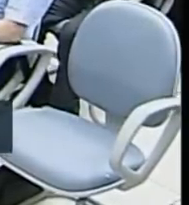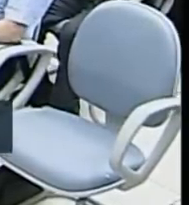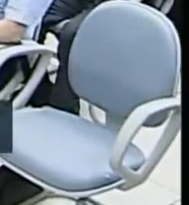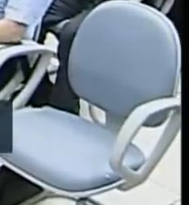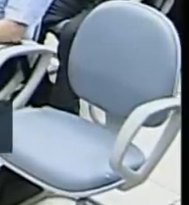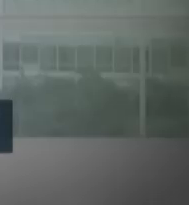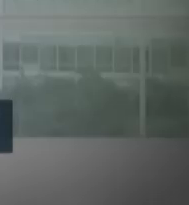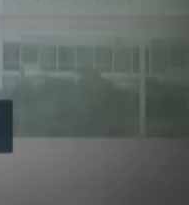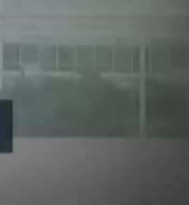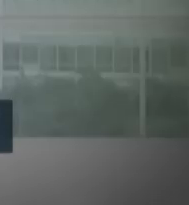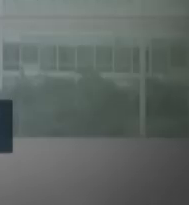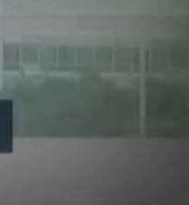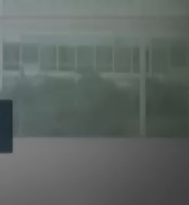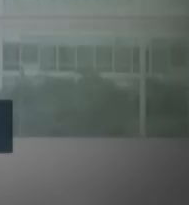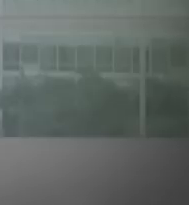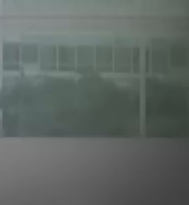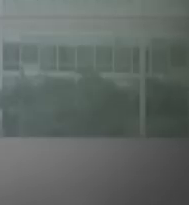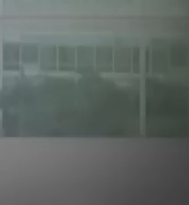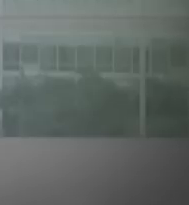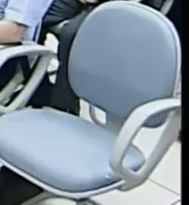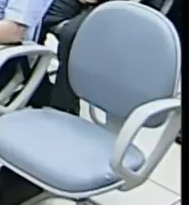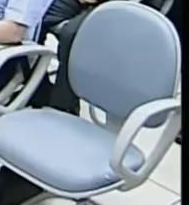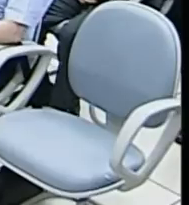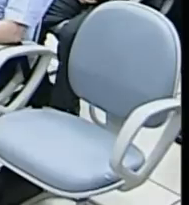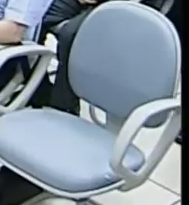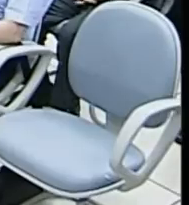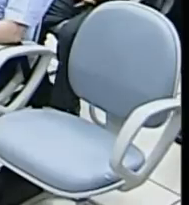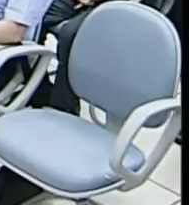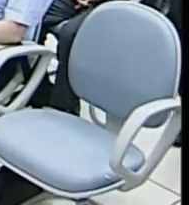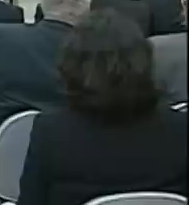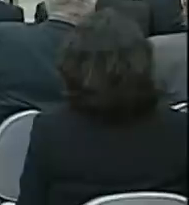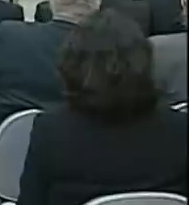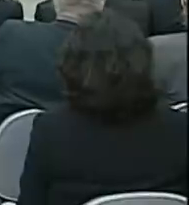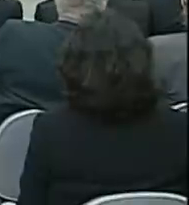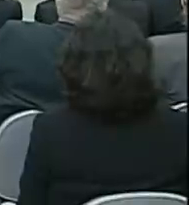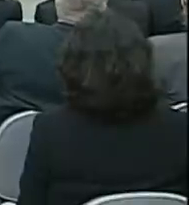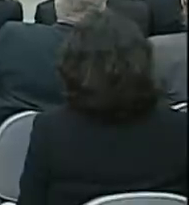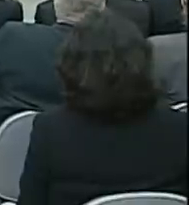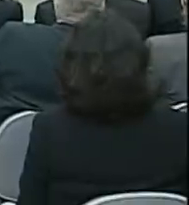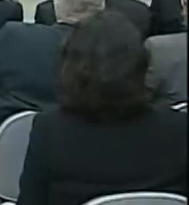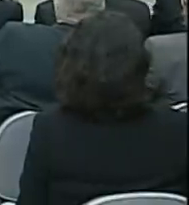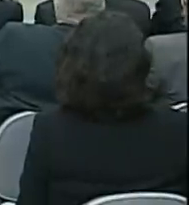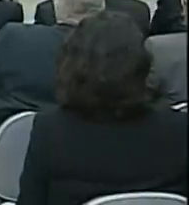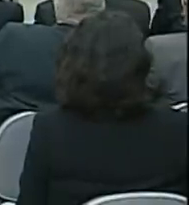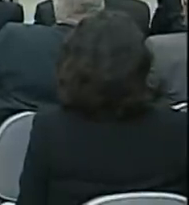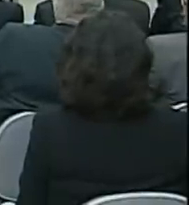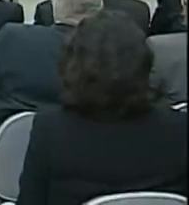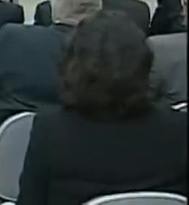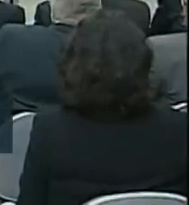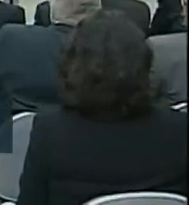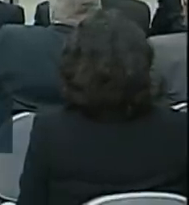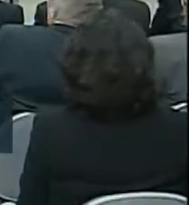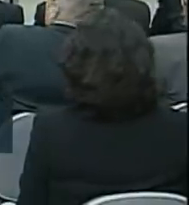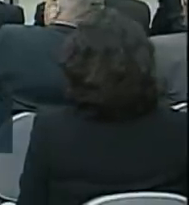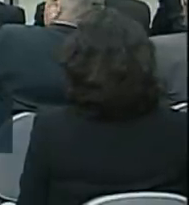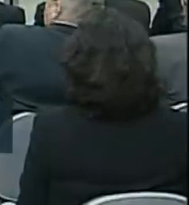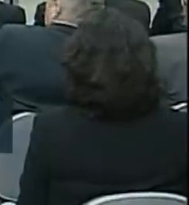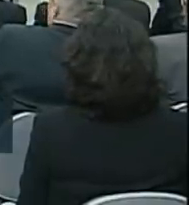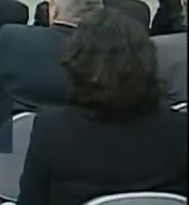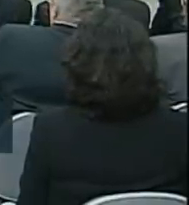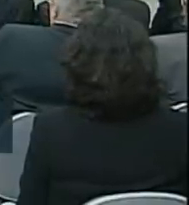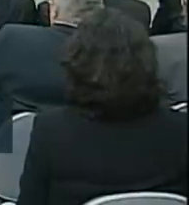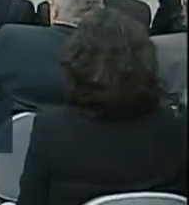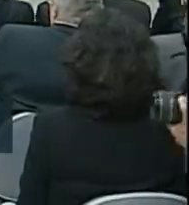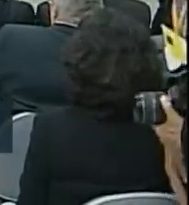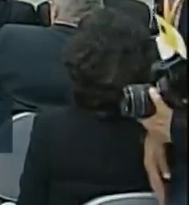Você está acompanhando o anúncio do plano de ação do governo federal para o período de chuvas nas regiões sul e sudeste, período que vai agora da